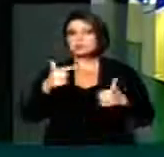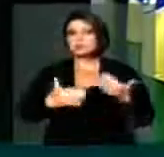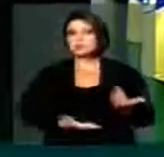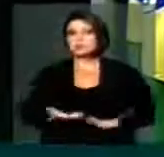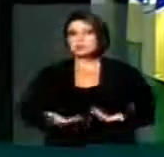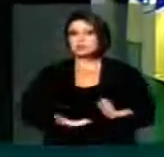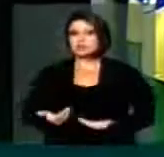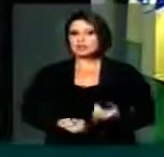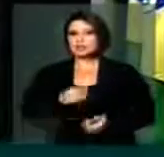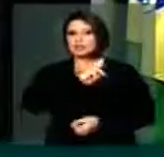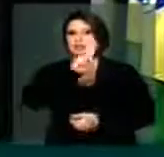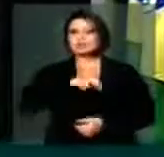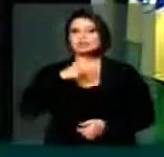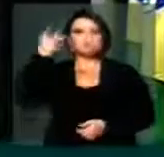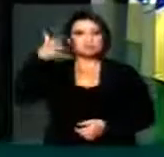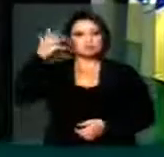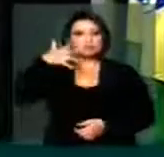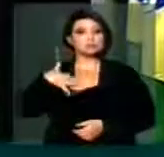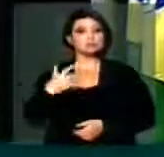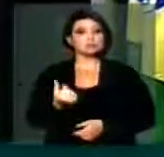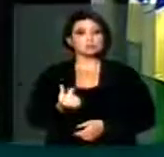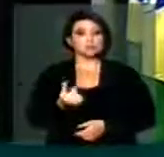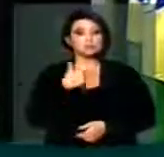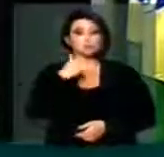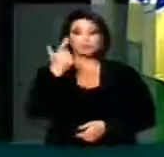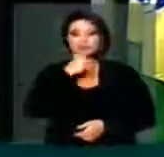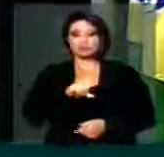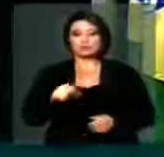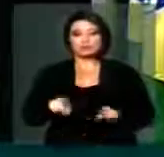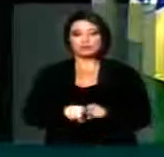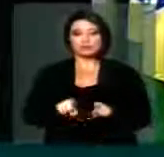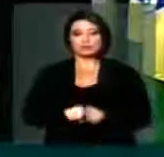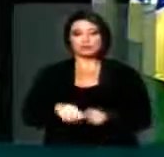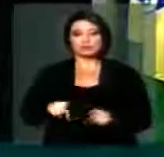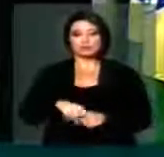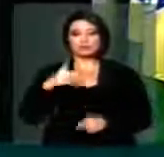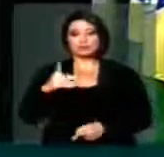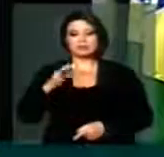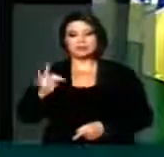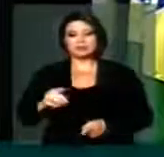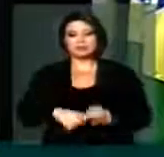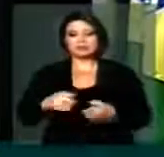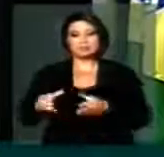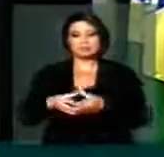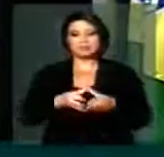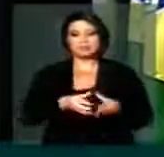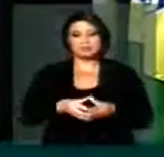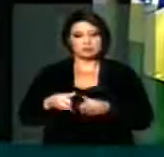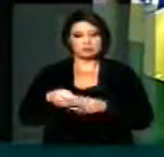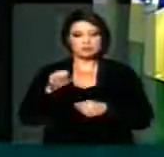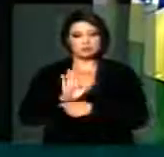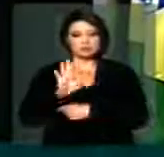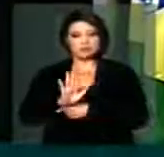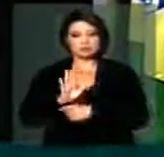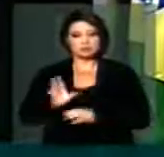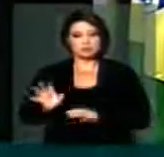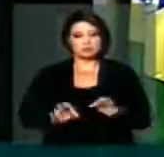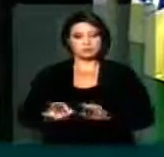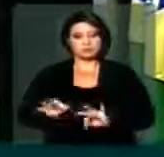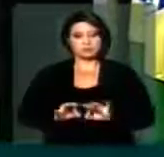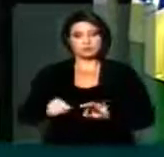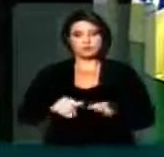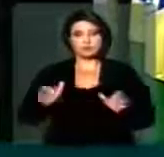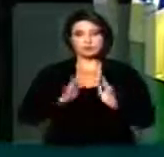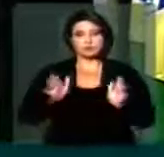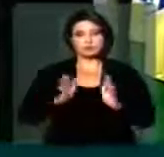representantes de partidos políticos. Dinheiro que teria entrado diretamente no caixa do PT ou de aliados para abastecer um propinoduto